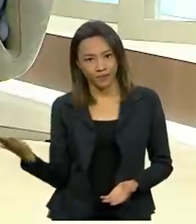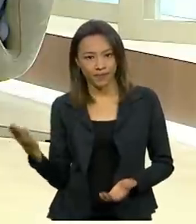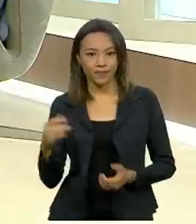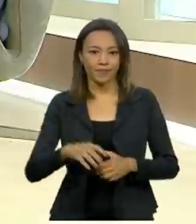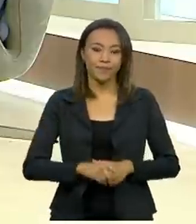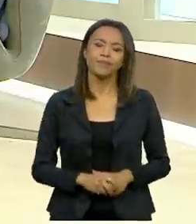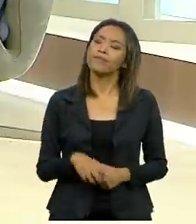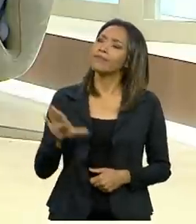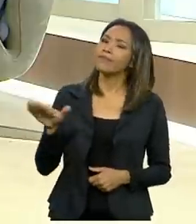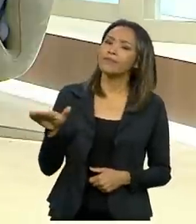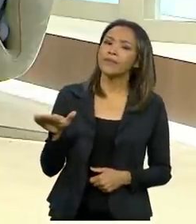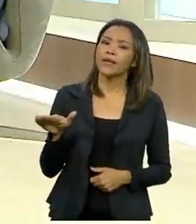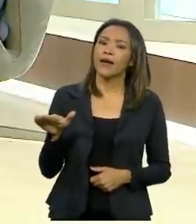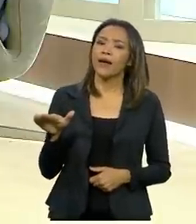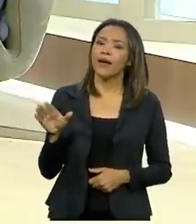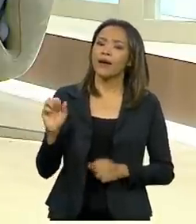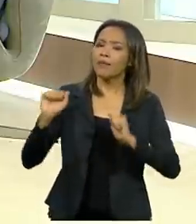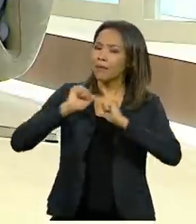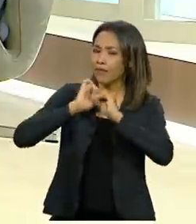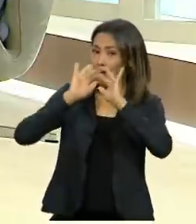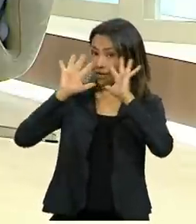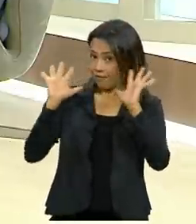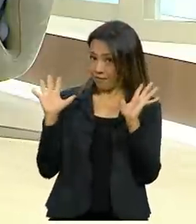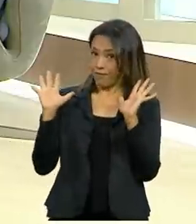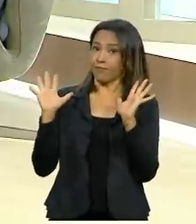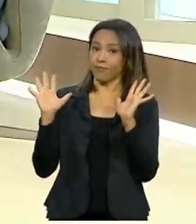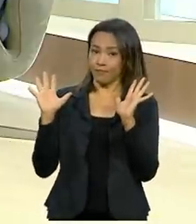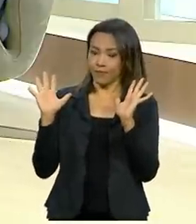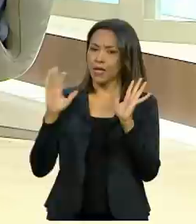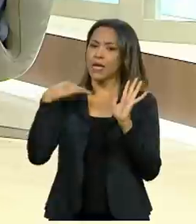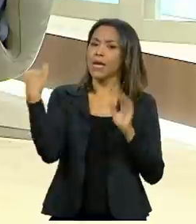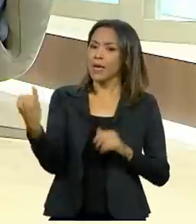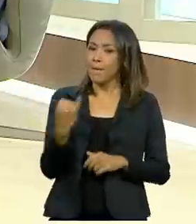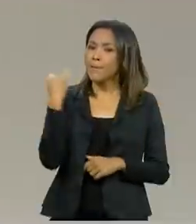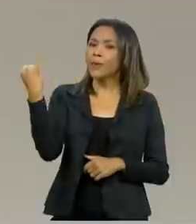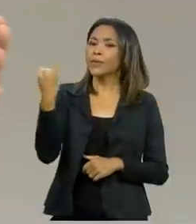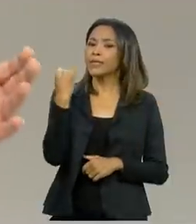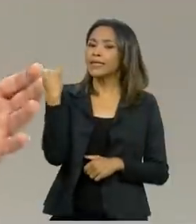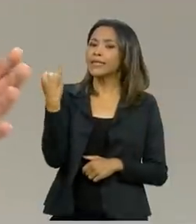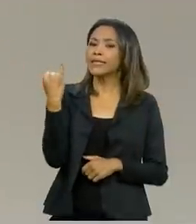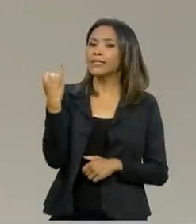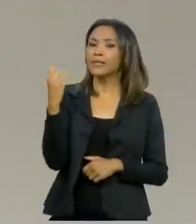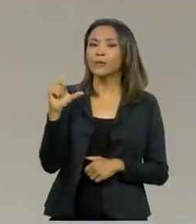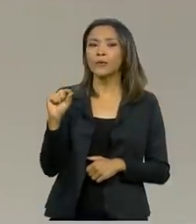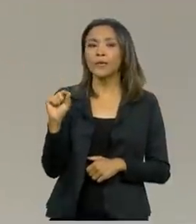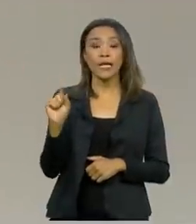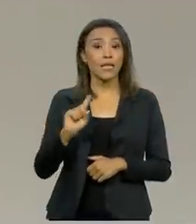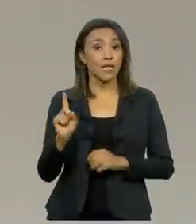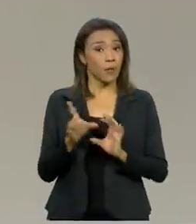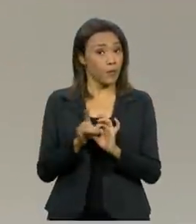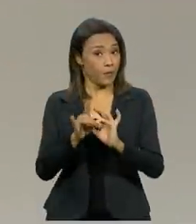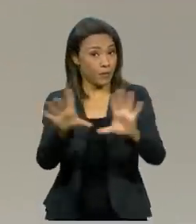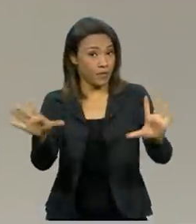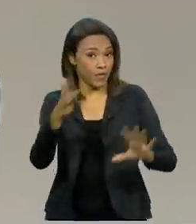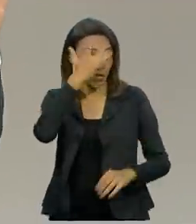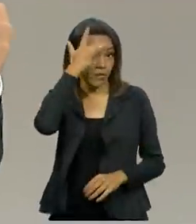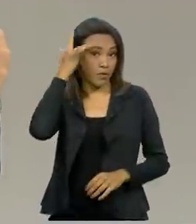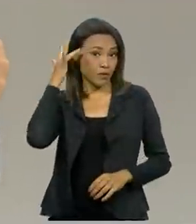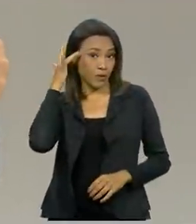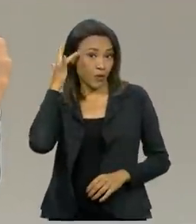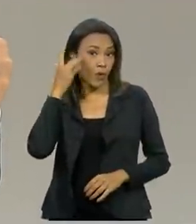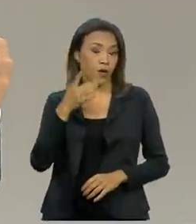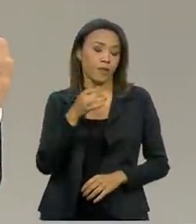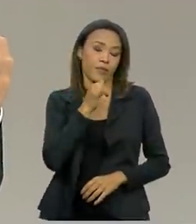Ministro, então, para ficar bem claro, é importante não permitir que a pessoa tome uma